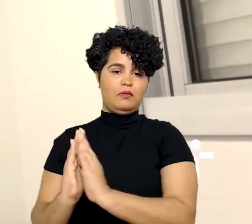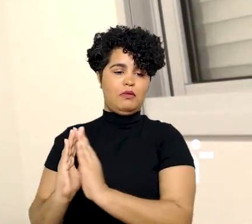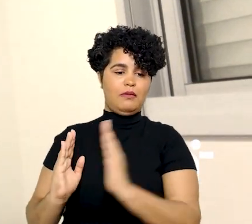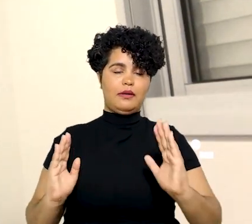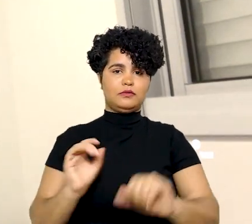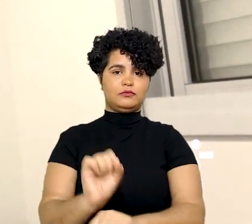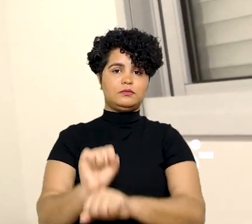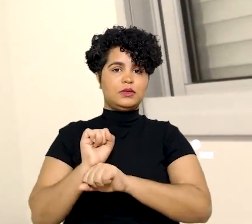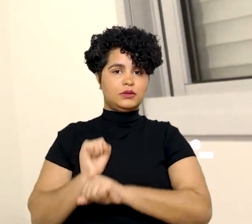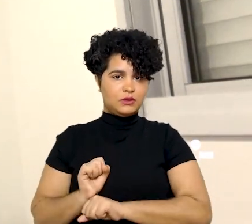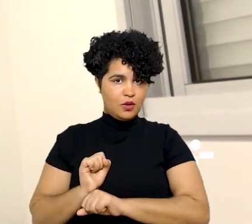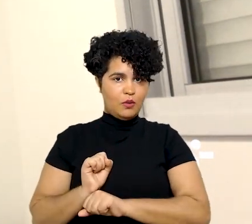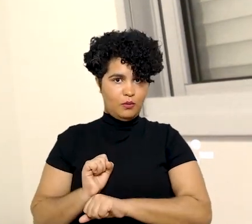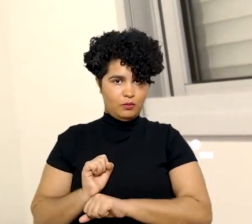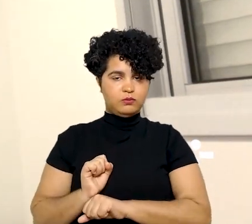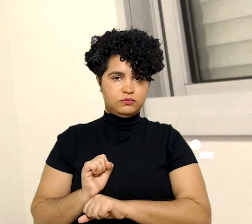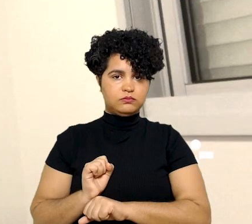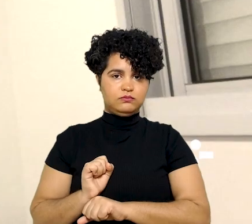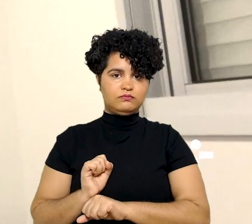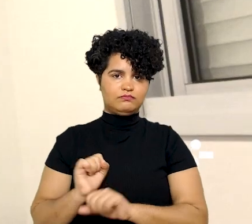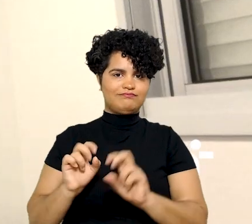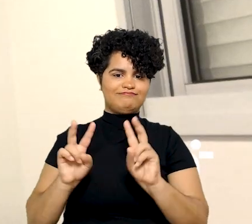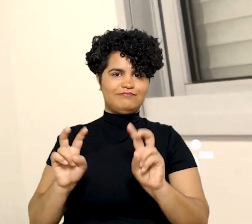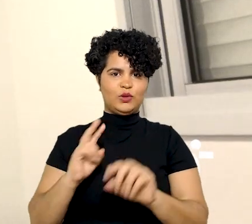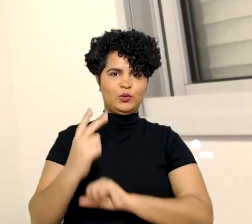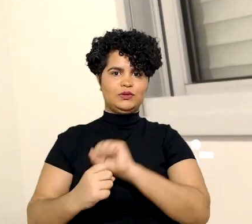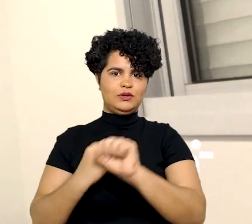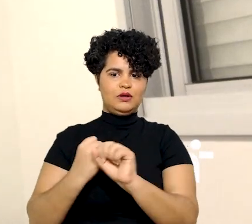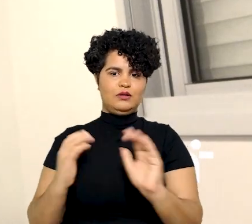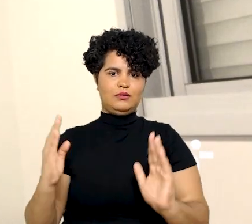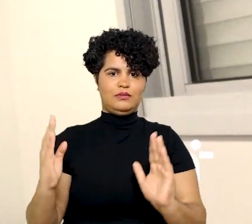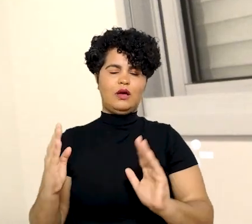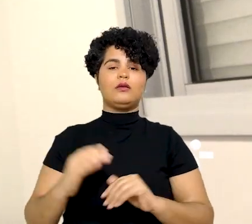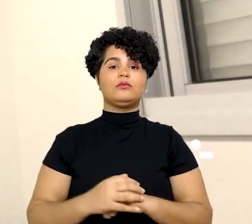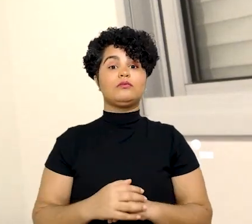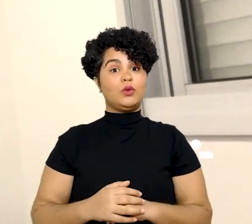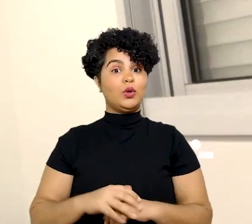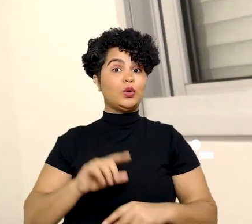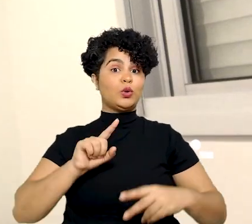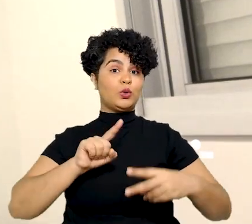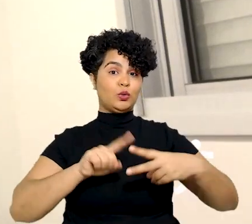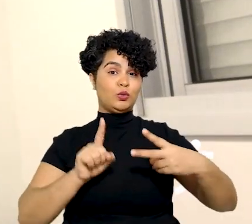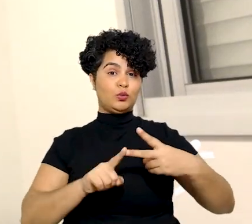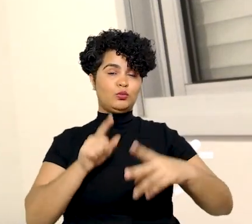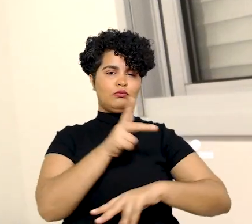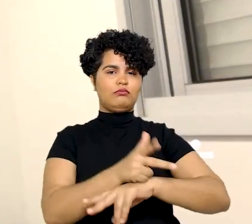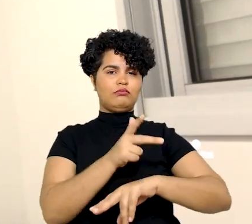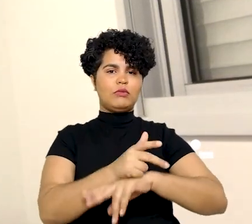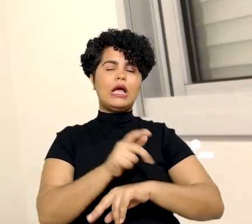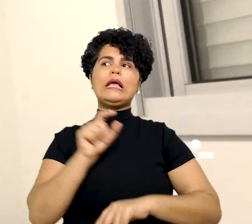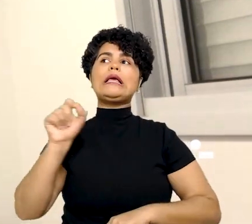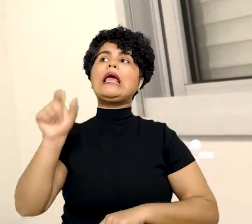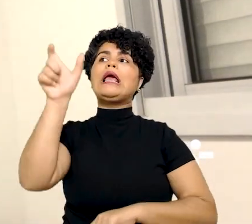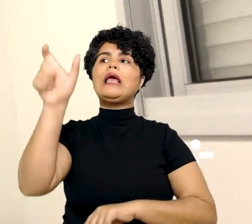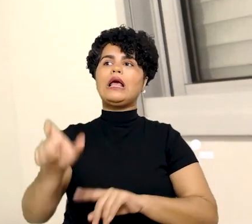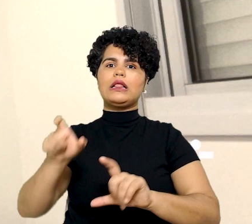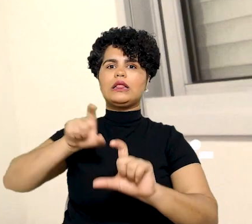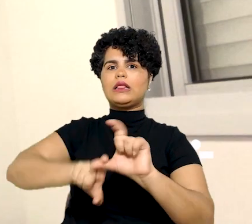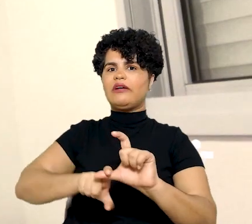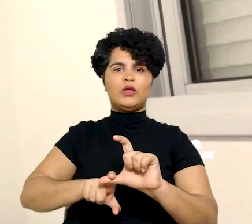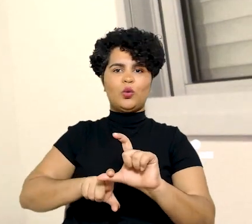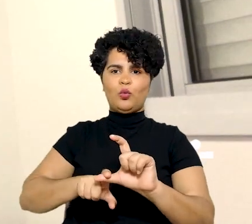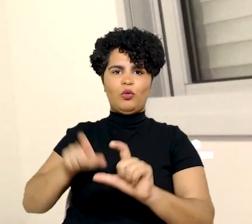suspensão do prazo prescricional, e aí se referindo à prescrição intercorrente, em duas hipóteses. A primeira é quando não se